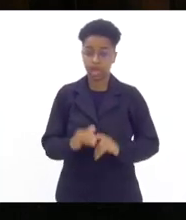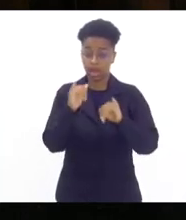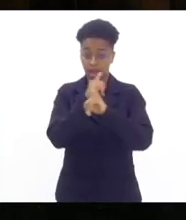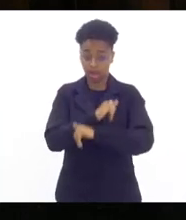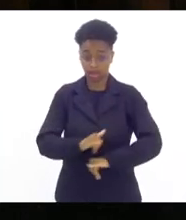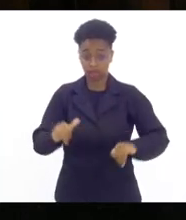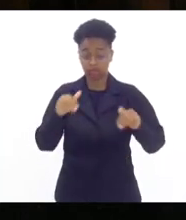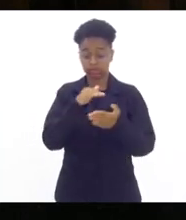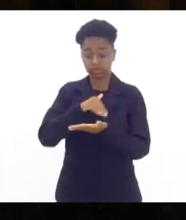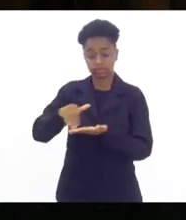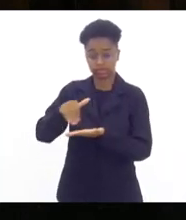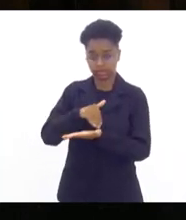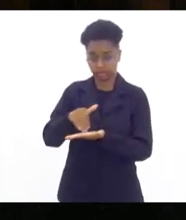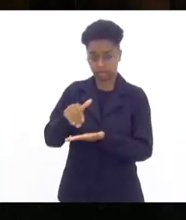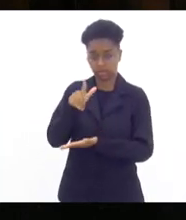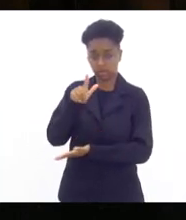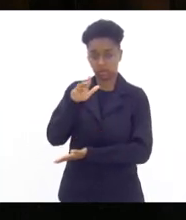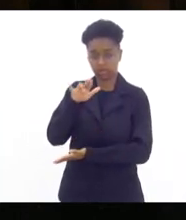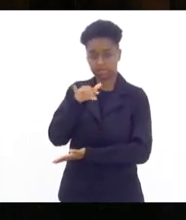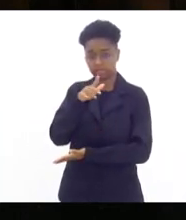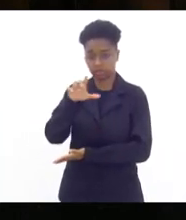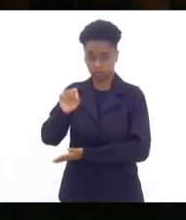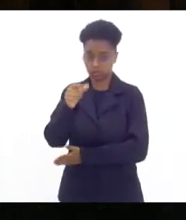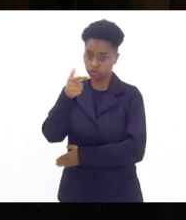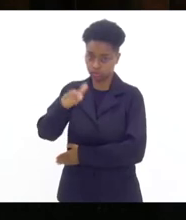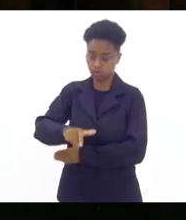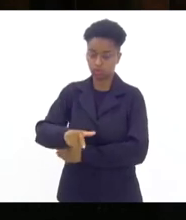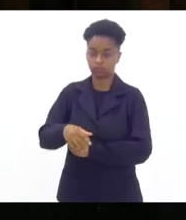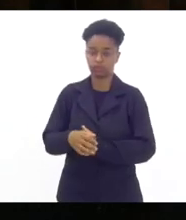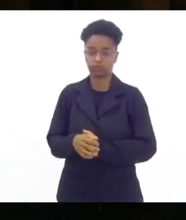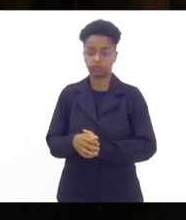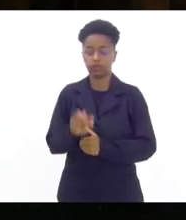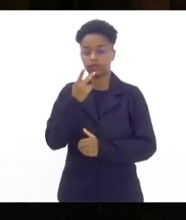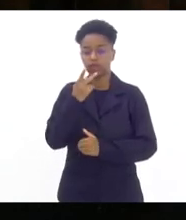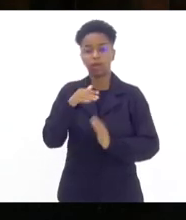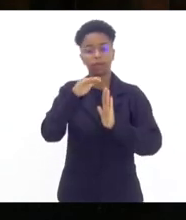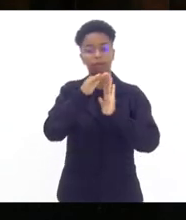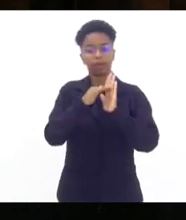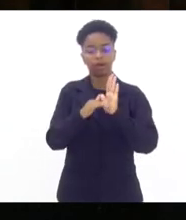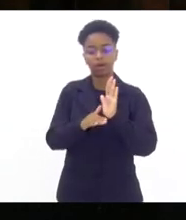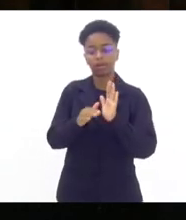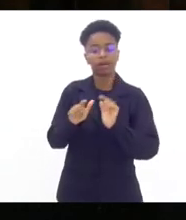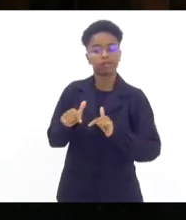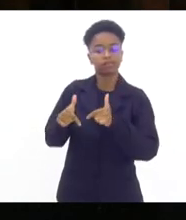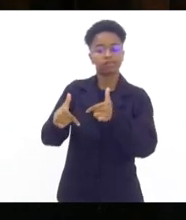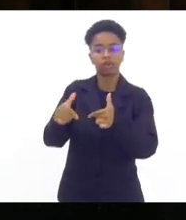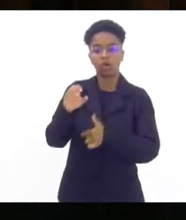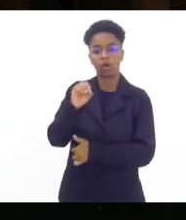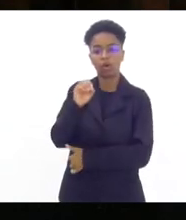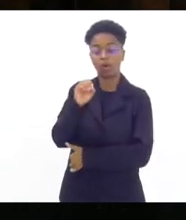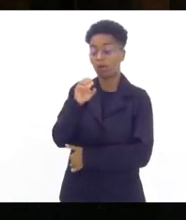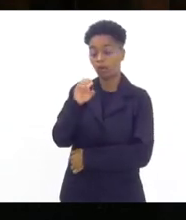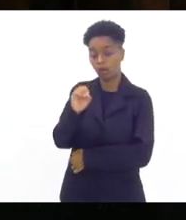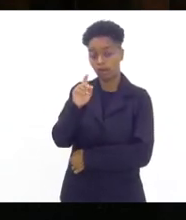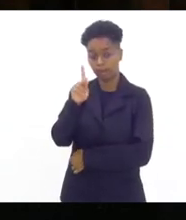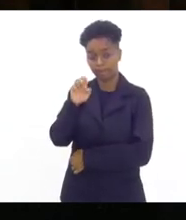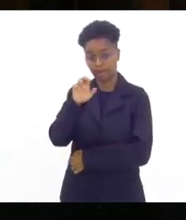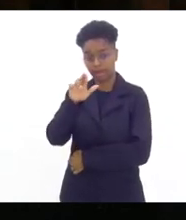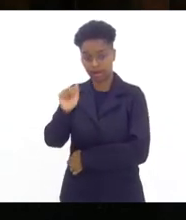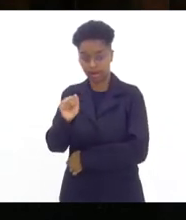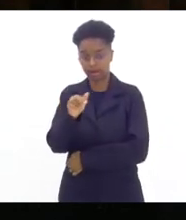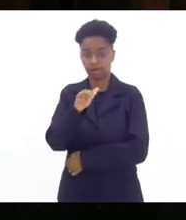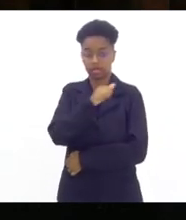feito pelo nosso secretário doutor Luizinho mais uma vez do programa Opera Rio para realização de cirurgias eletivas